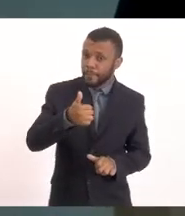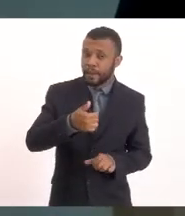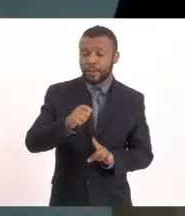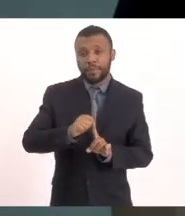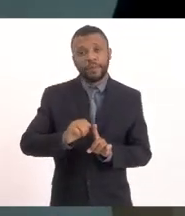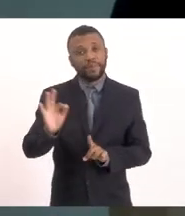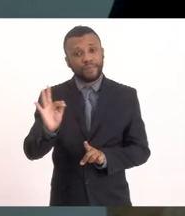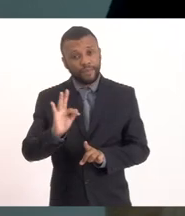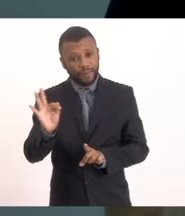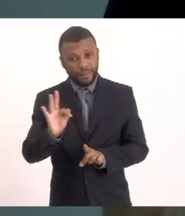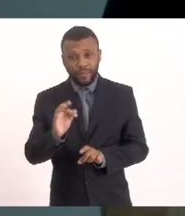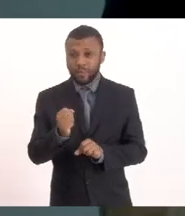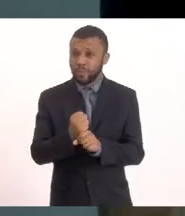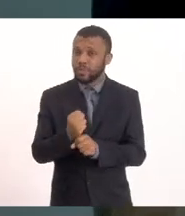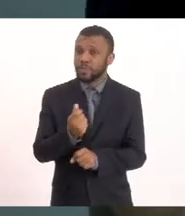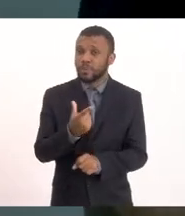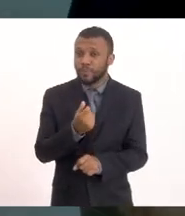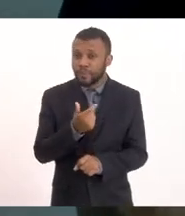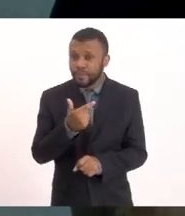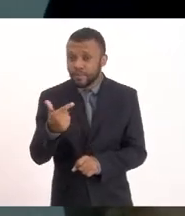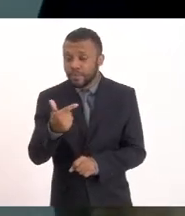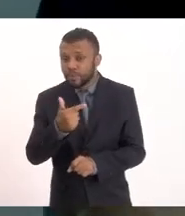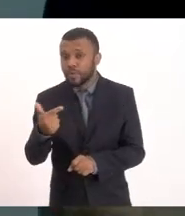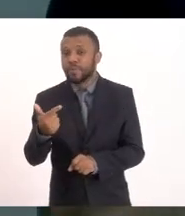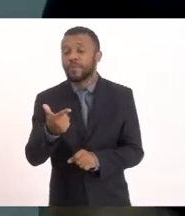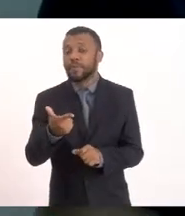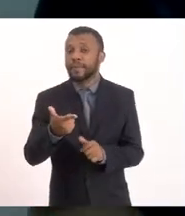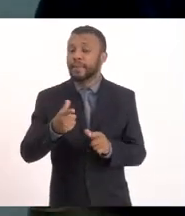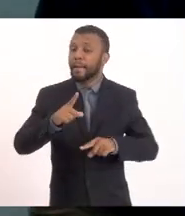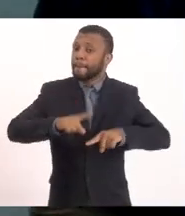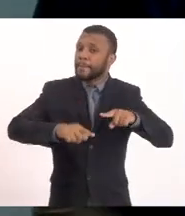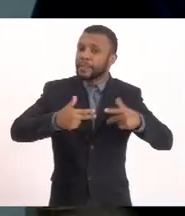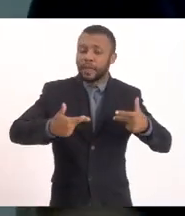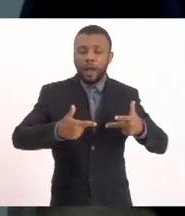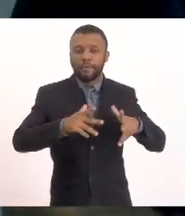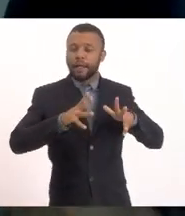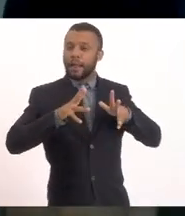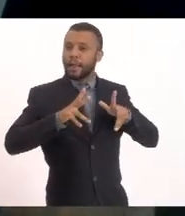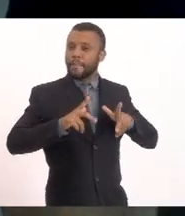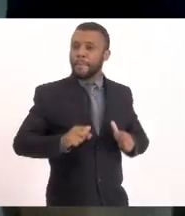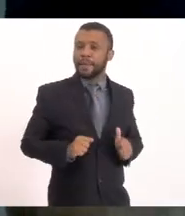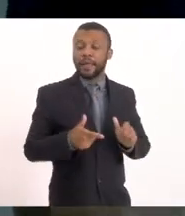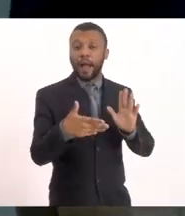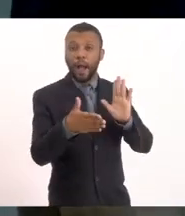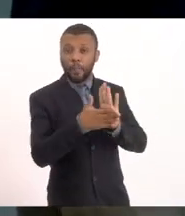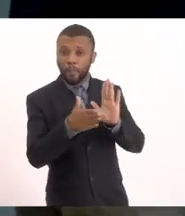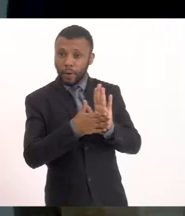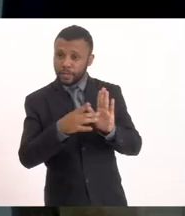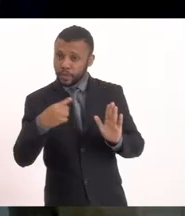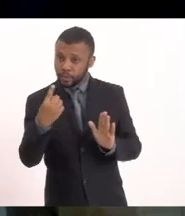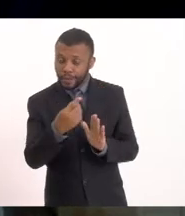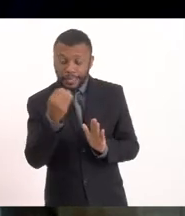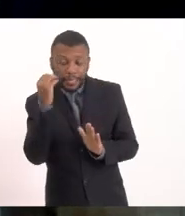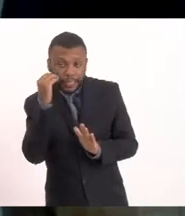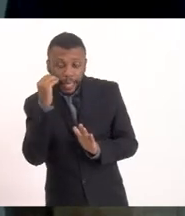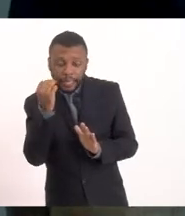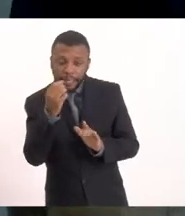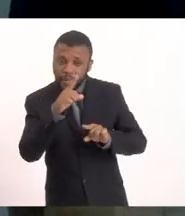ocorrência Da retirada desse material A proposta foi feita Que a gente fizesse o espalhamento Desse material